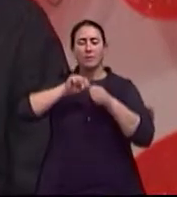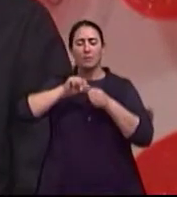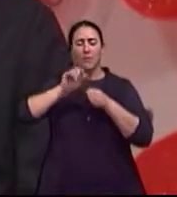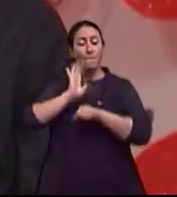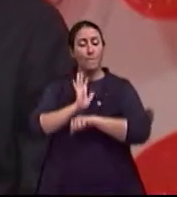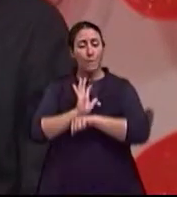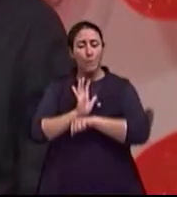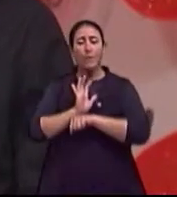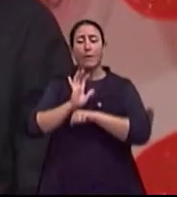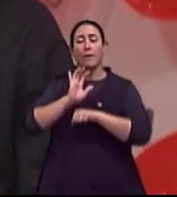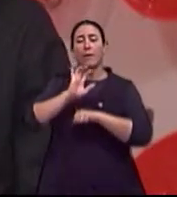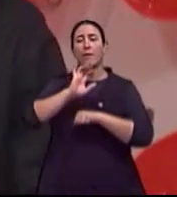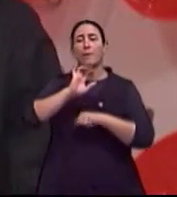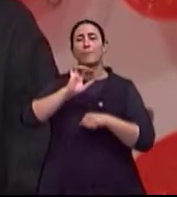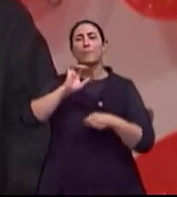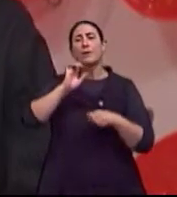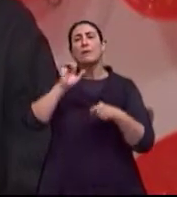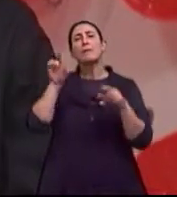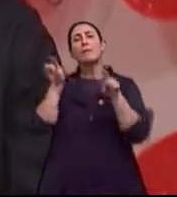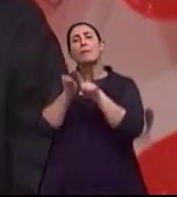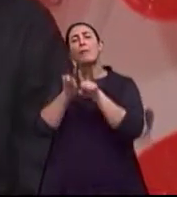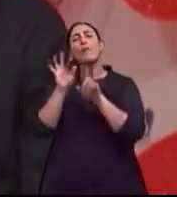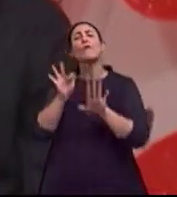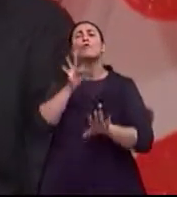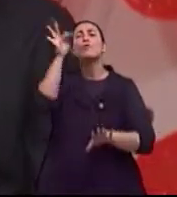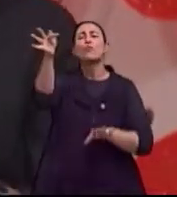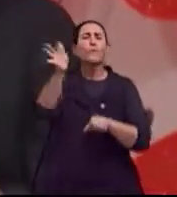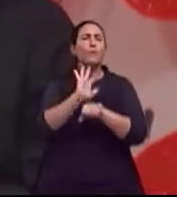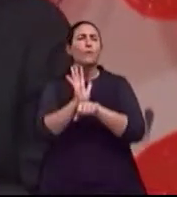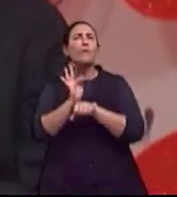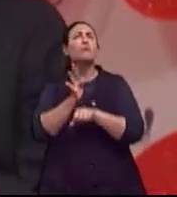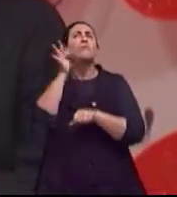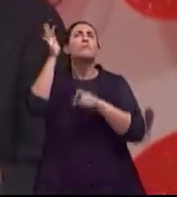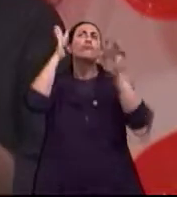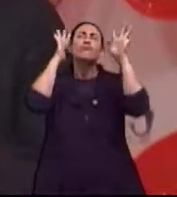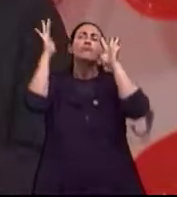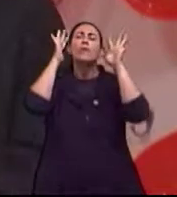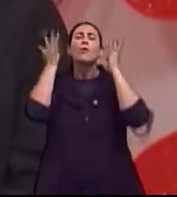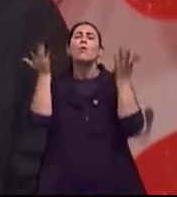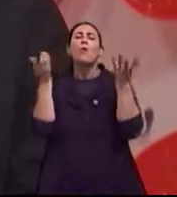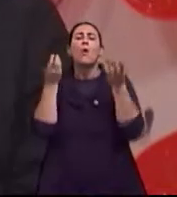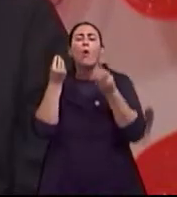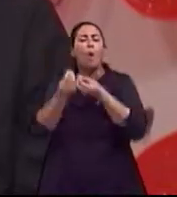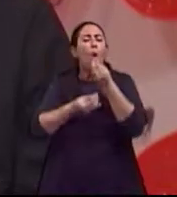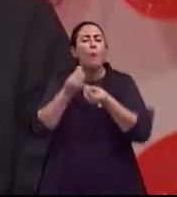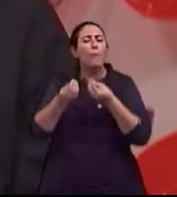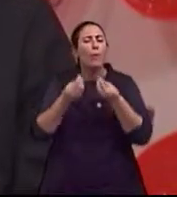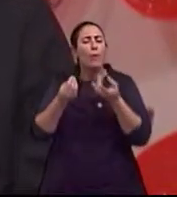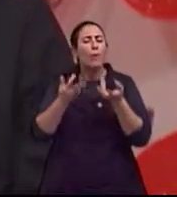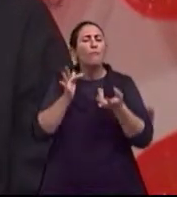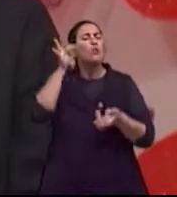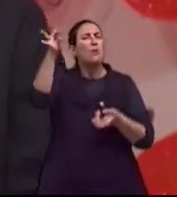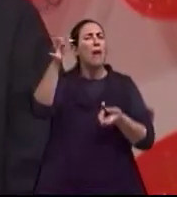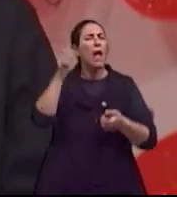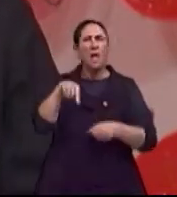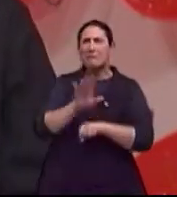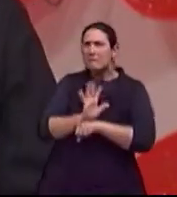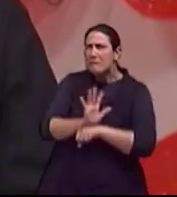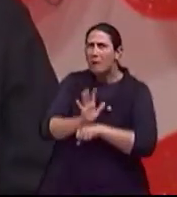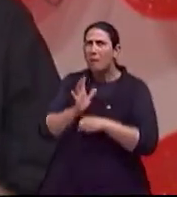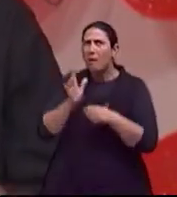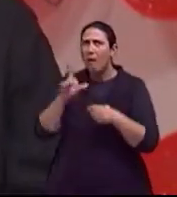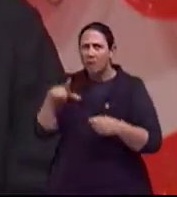escrevendo um filme futurista, sobre como vai acontecer fazer cinema, como vai ser fazer cinema